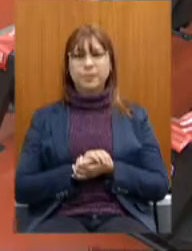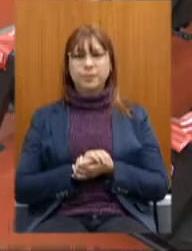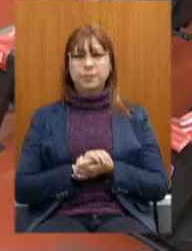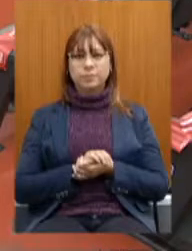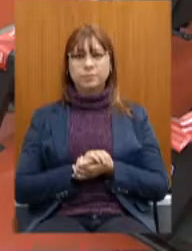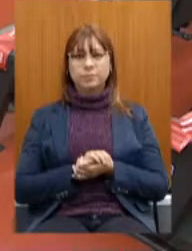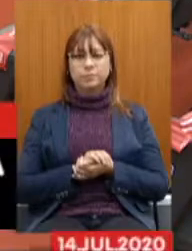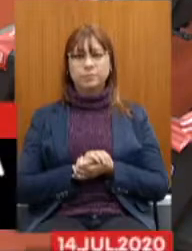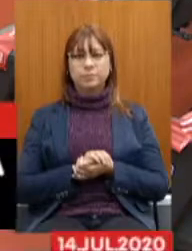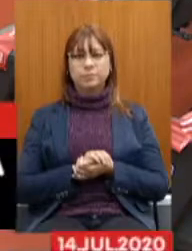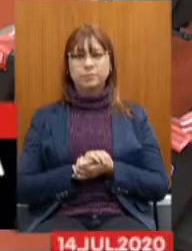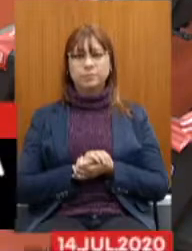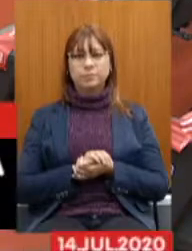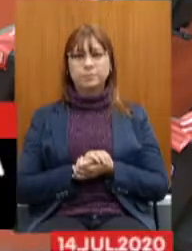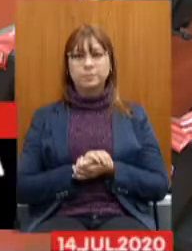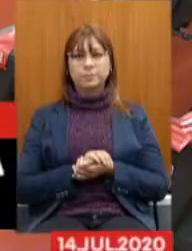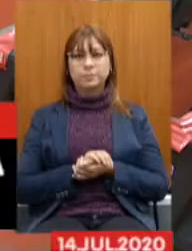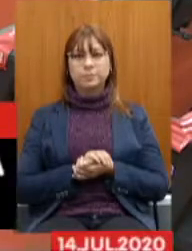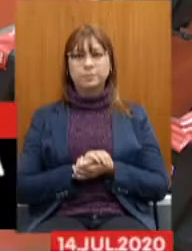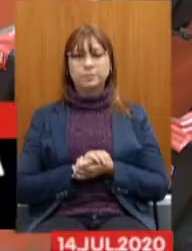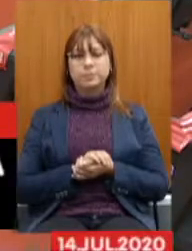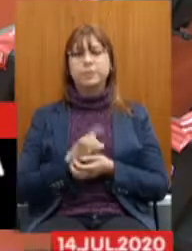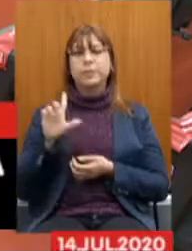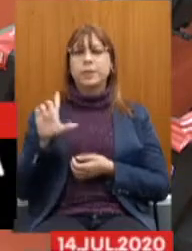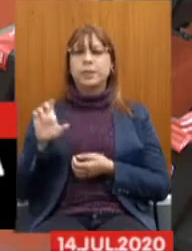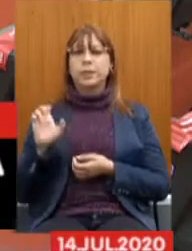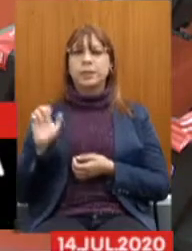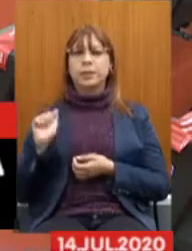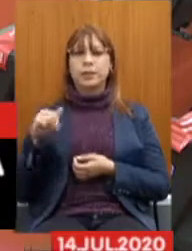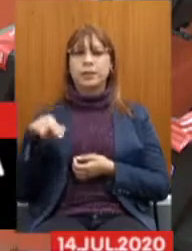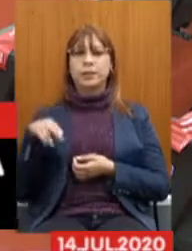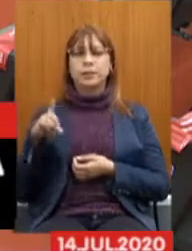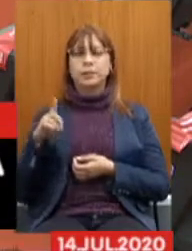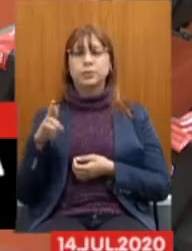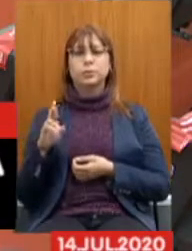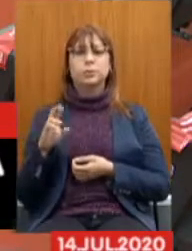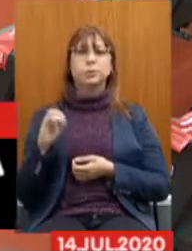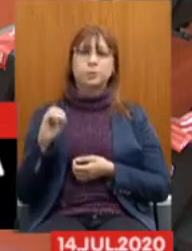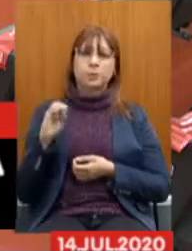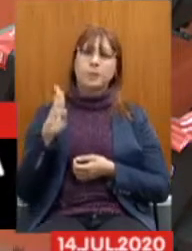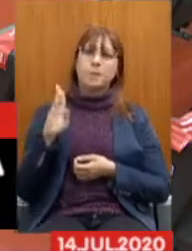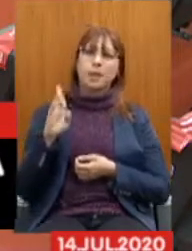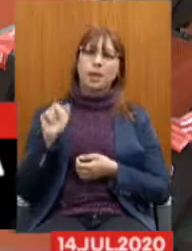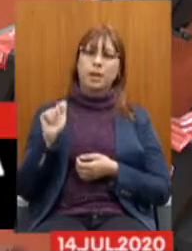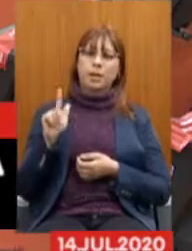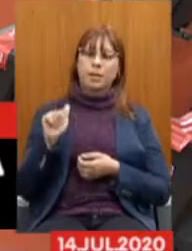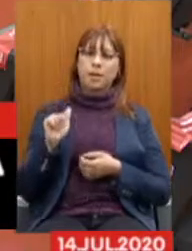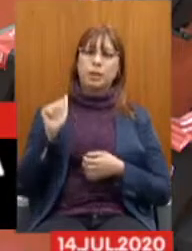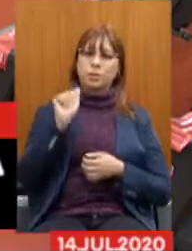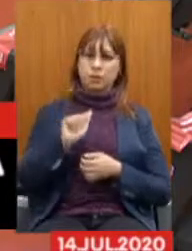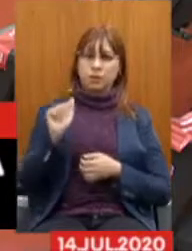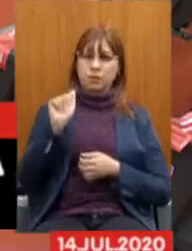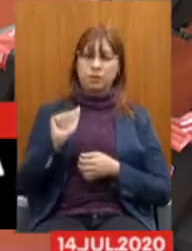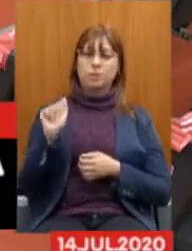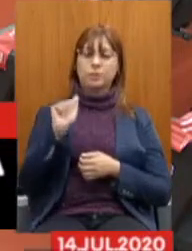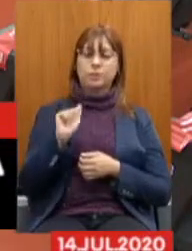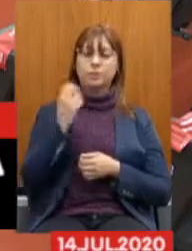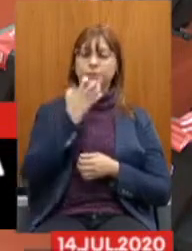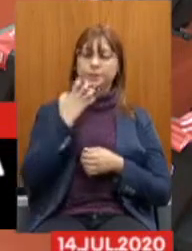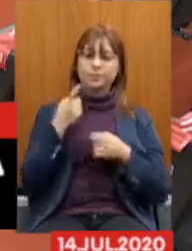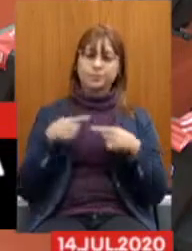Agradecer O Leandro Braga Da Associação dos Músicos Cantores Líricos